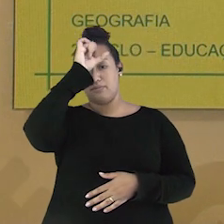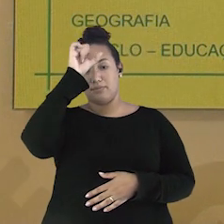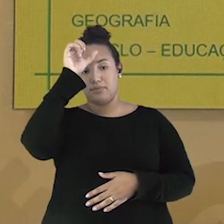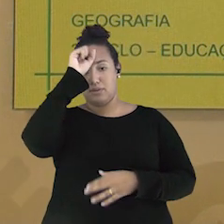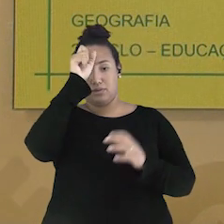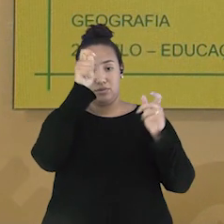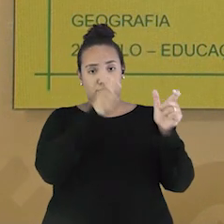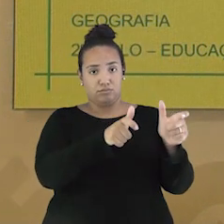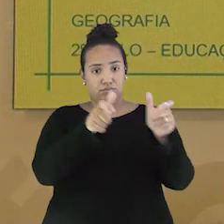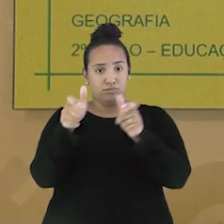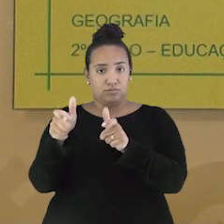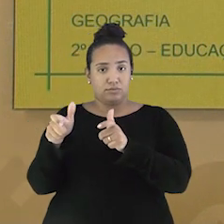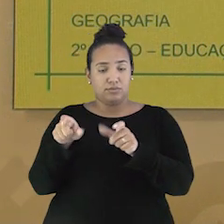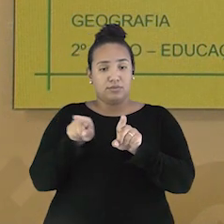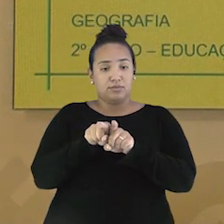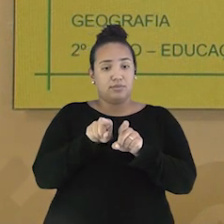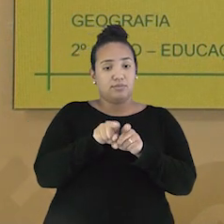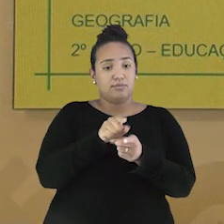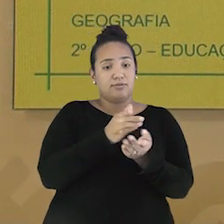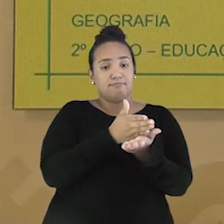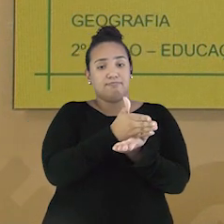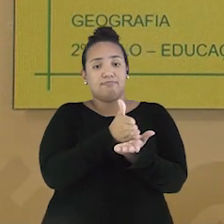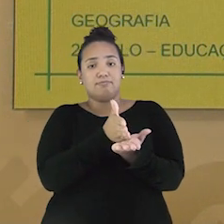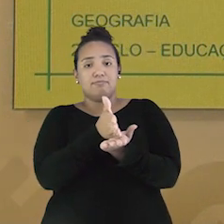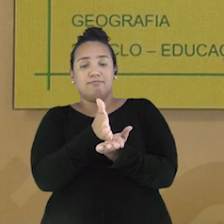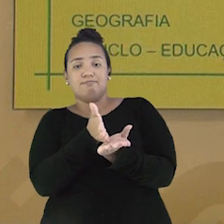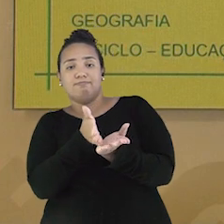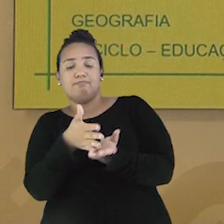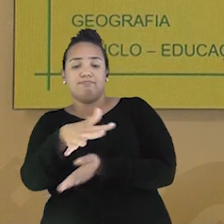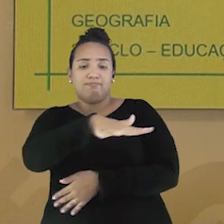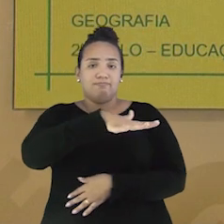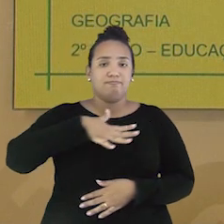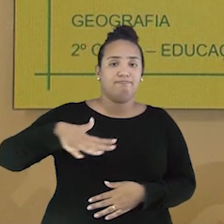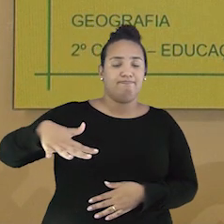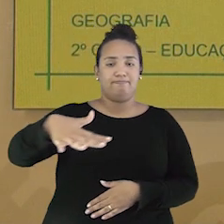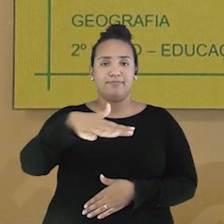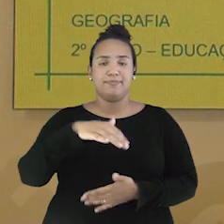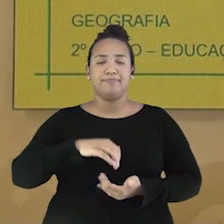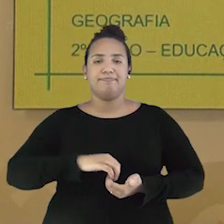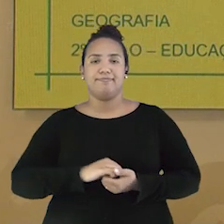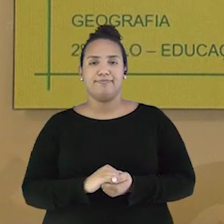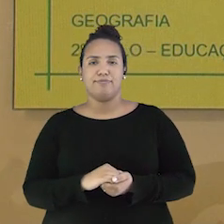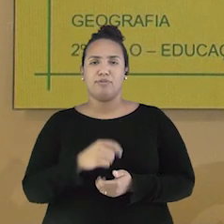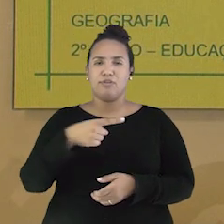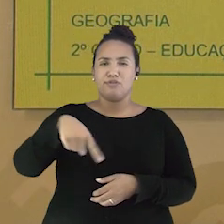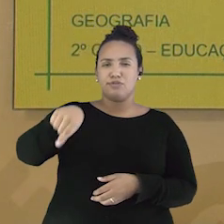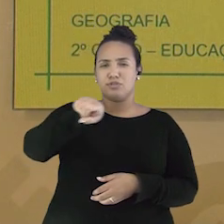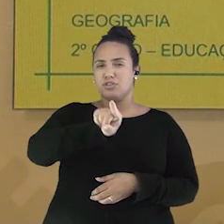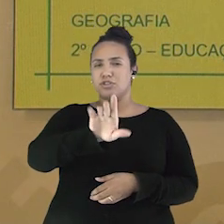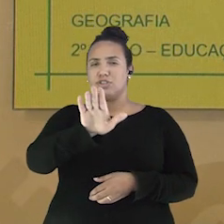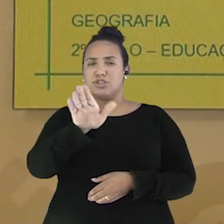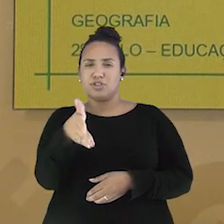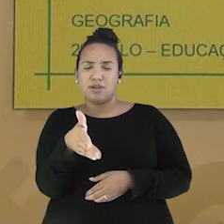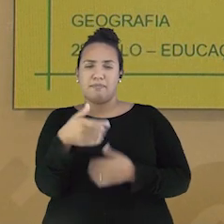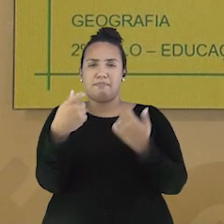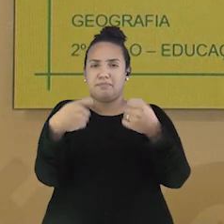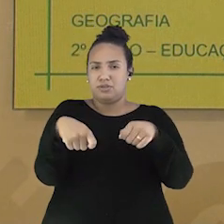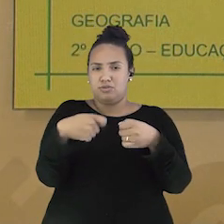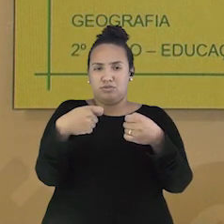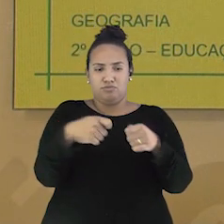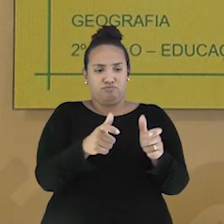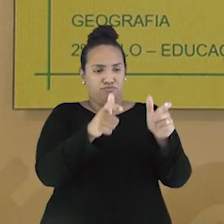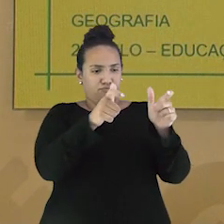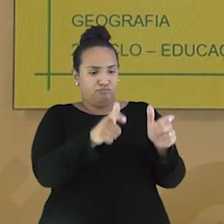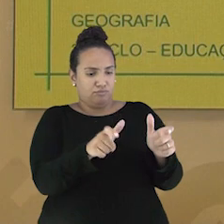localização e orientação no espaço geográfico. Alguma vez já aconteceu de você precisar chegar a algum